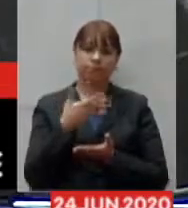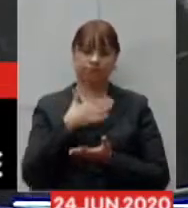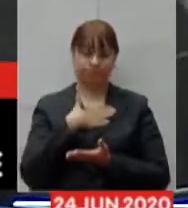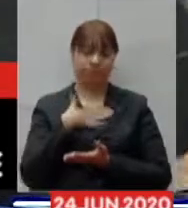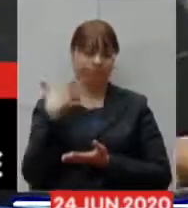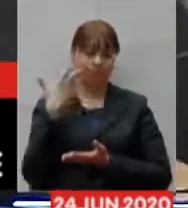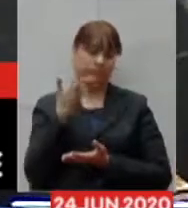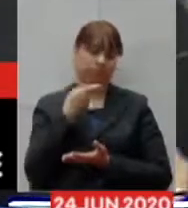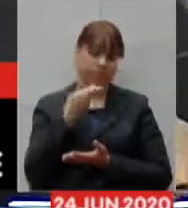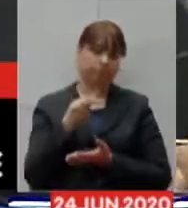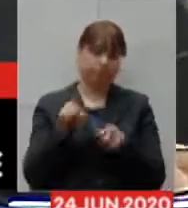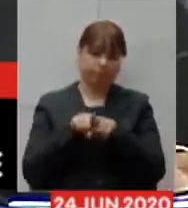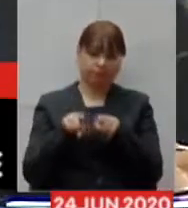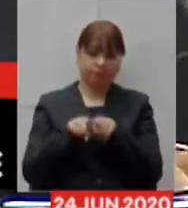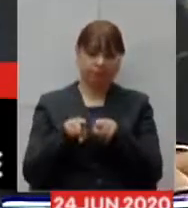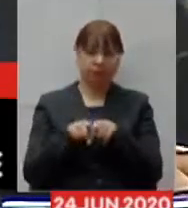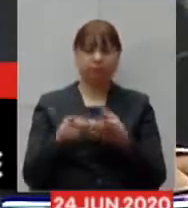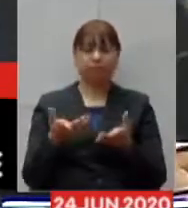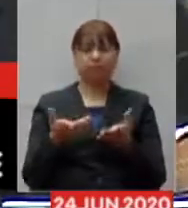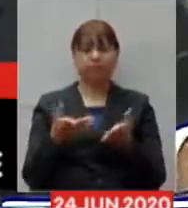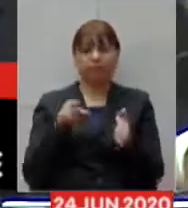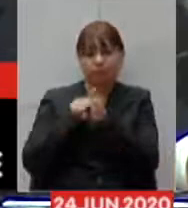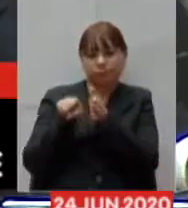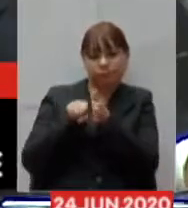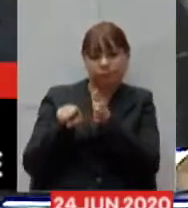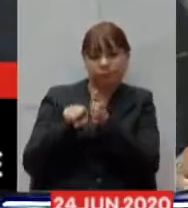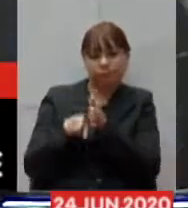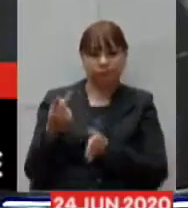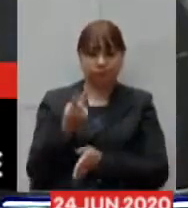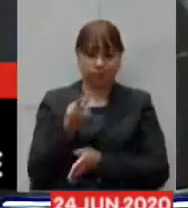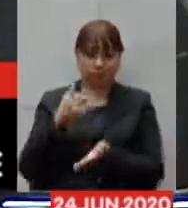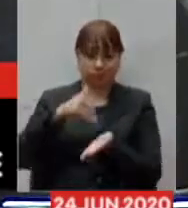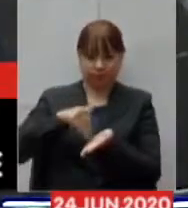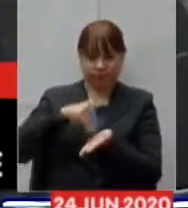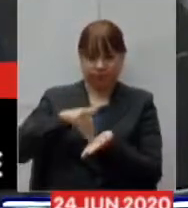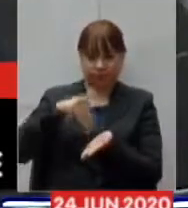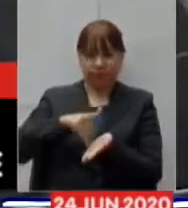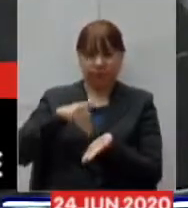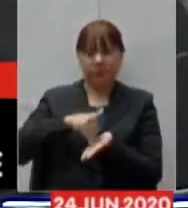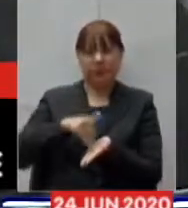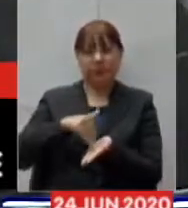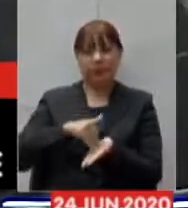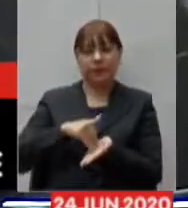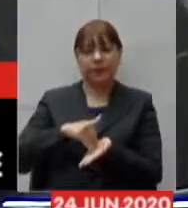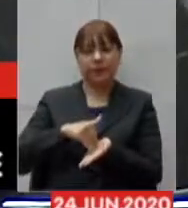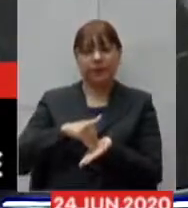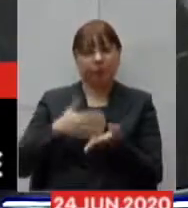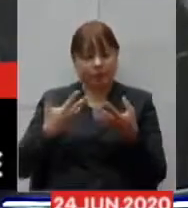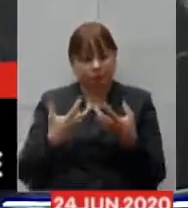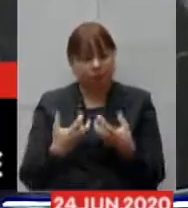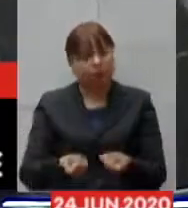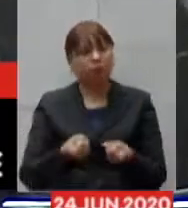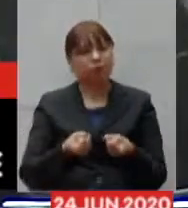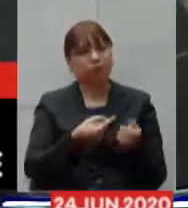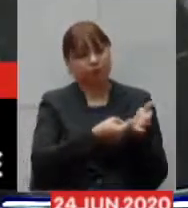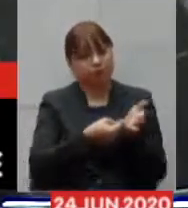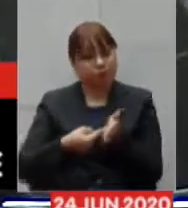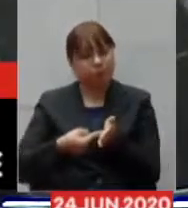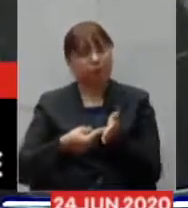perguntas que farei aos dois secretários que, atendendo aí o convite da Assembleia de Minas,